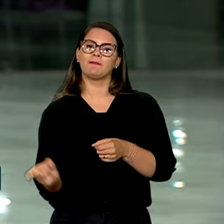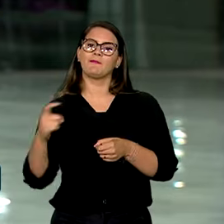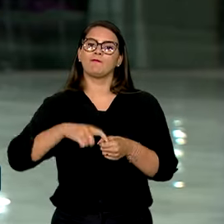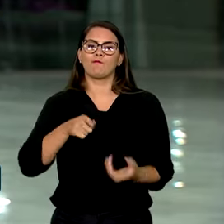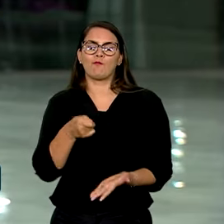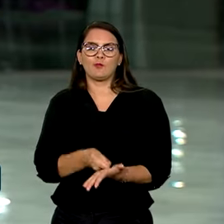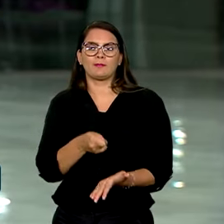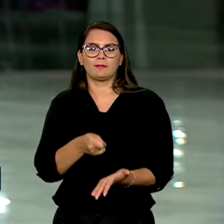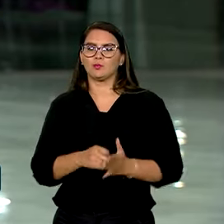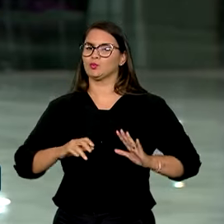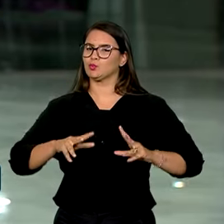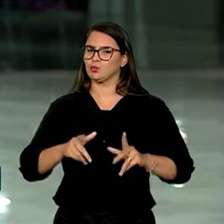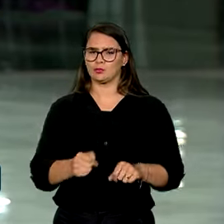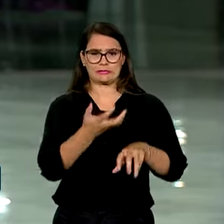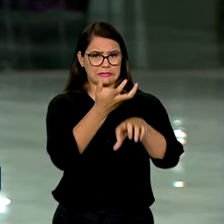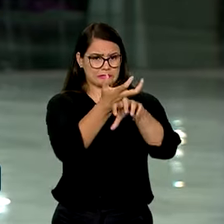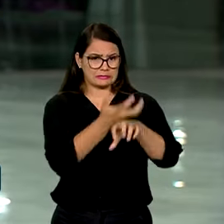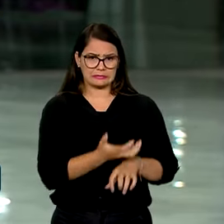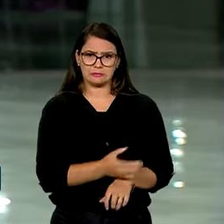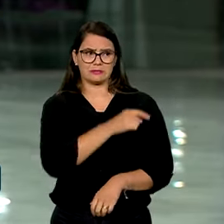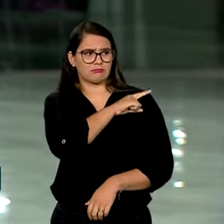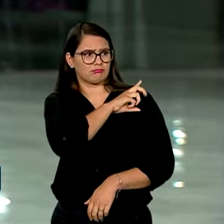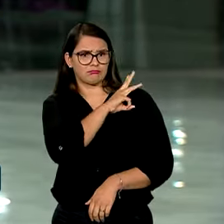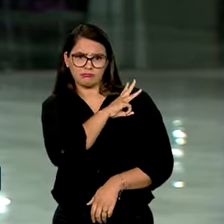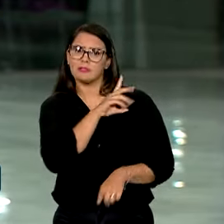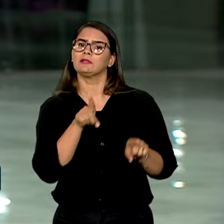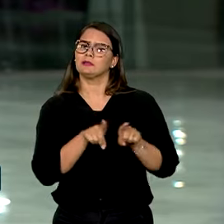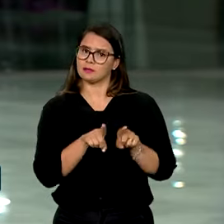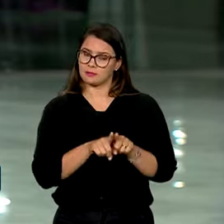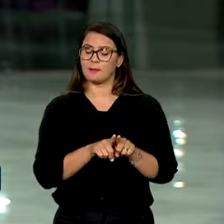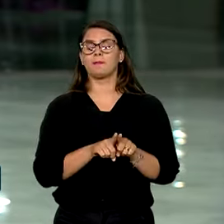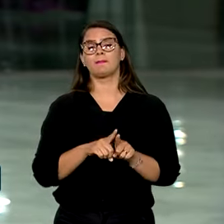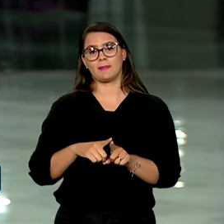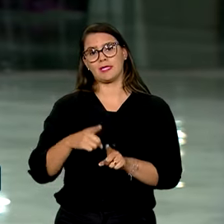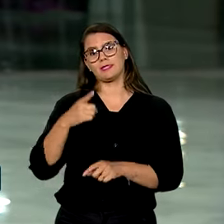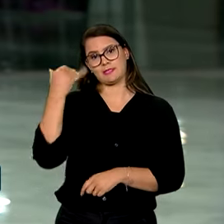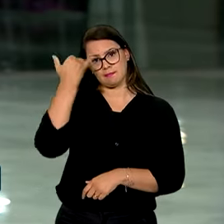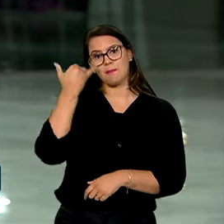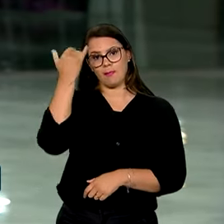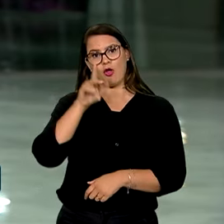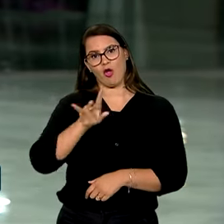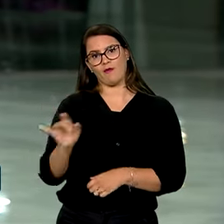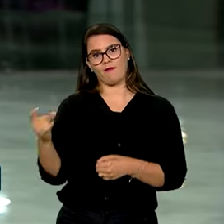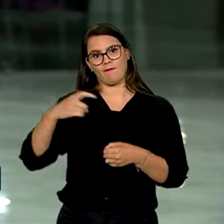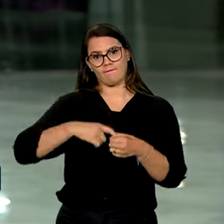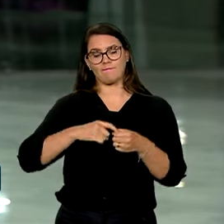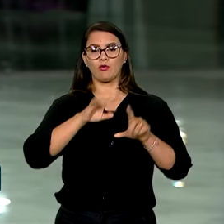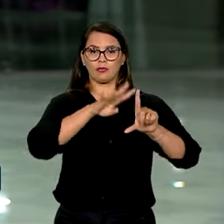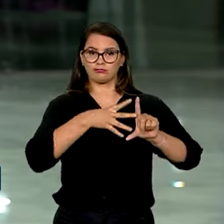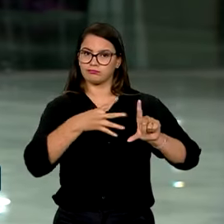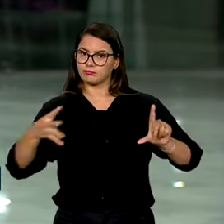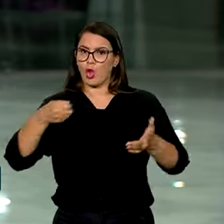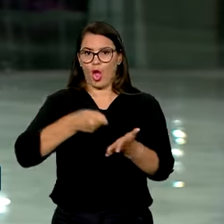obrigatoriedade de todas as disciplinas do ensino médio, incluindo a língua espanhola, que deverá voltar a ser compulsória